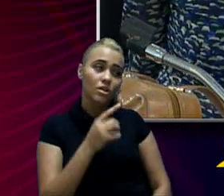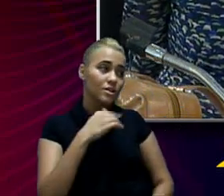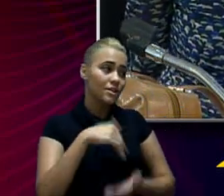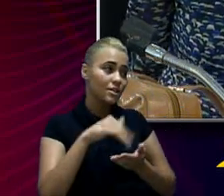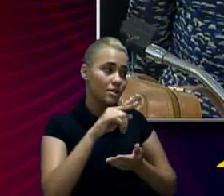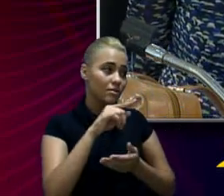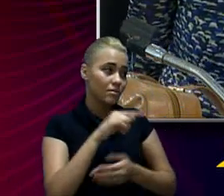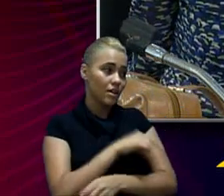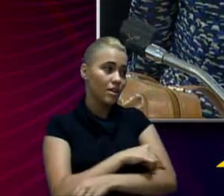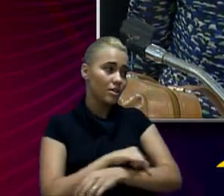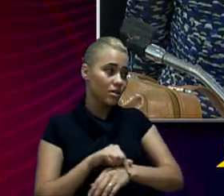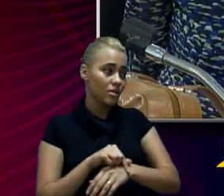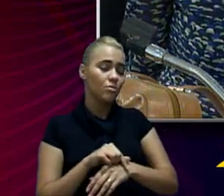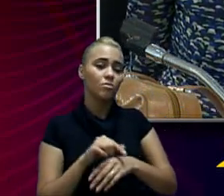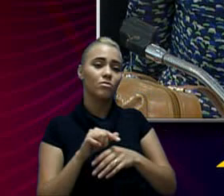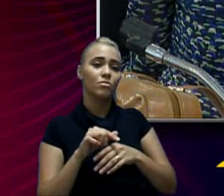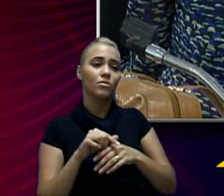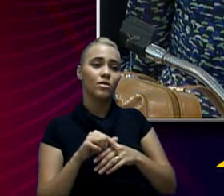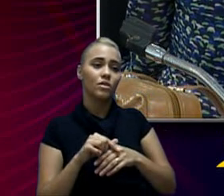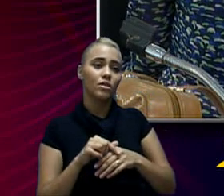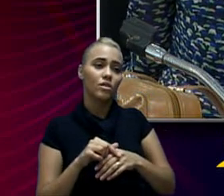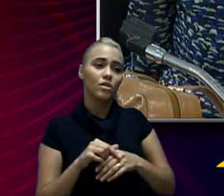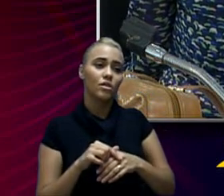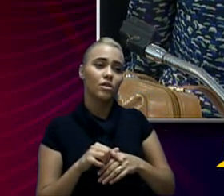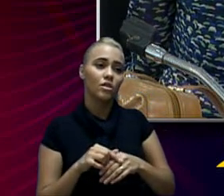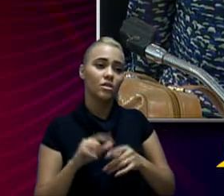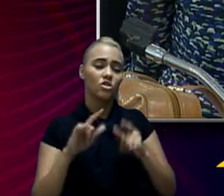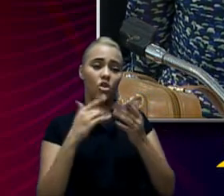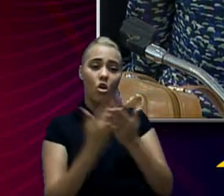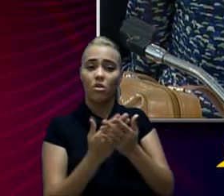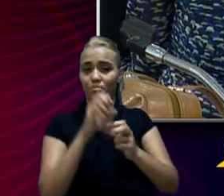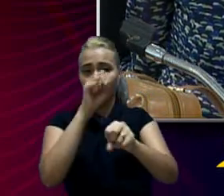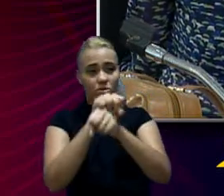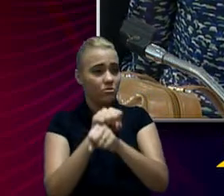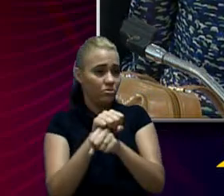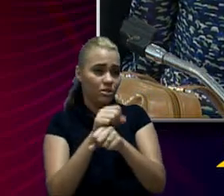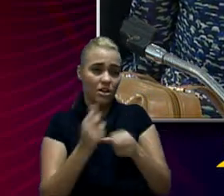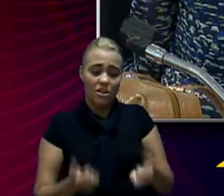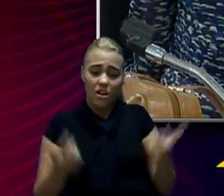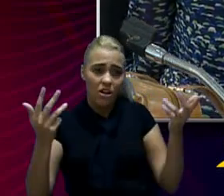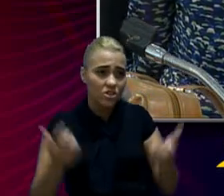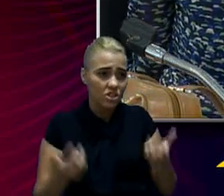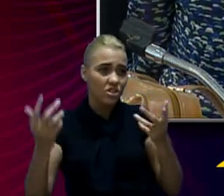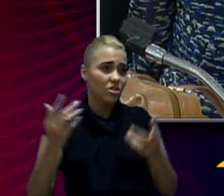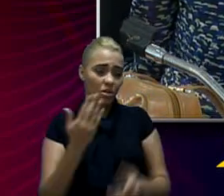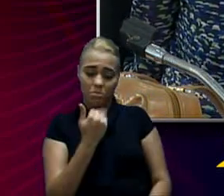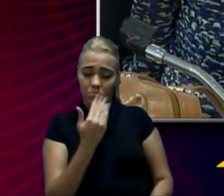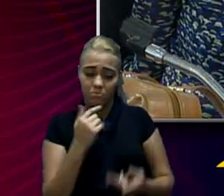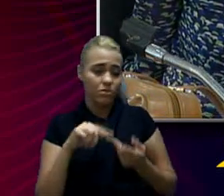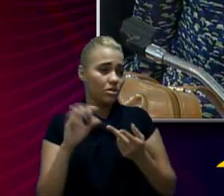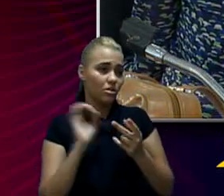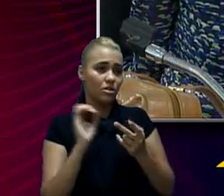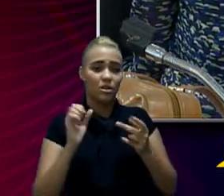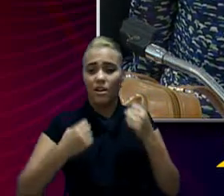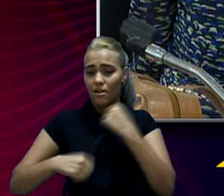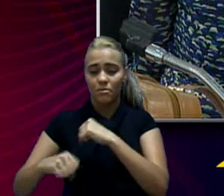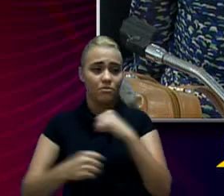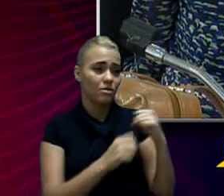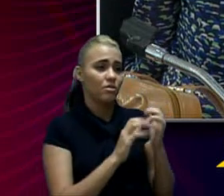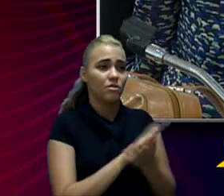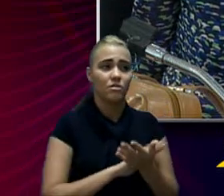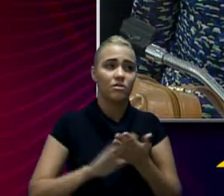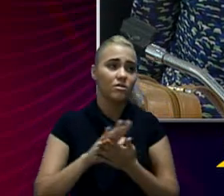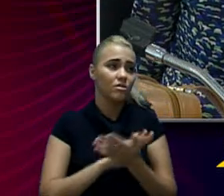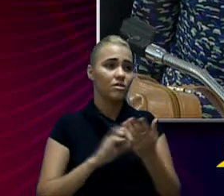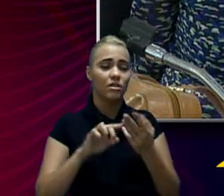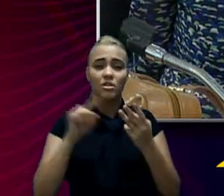ficou... Ficaram as escolas paradas, não se gastou com merenda, com limpeza de escolas, nem com a reforma que deveria ter